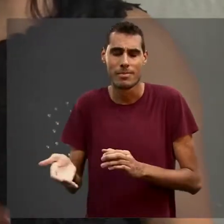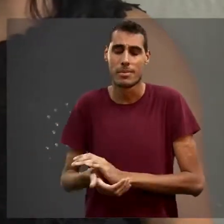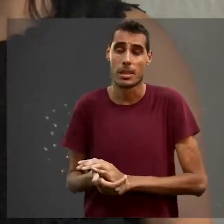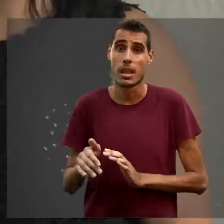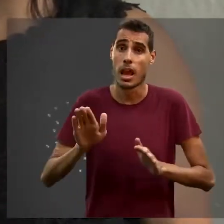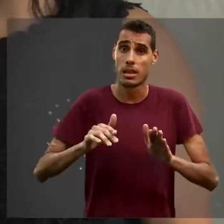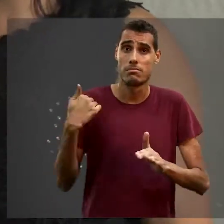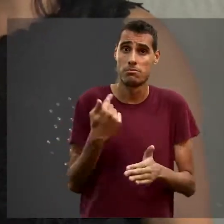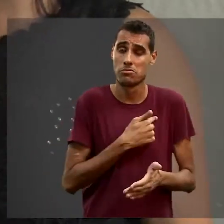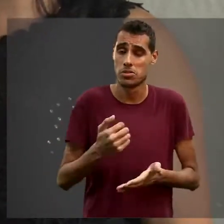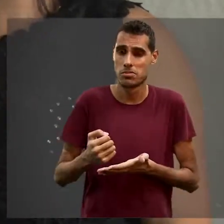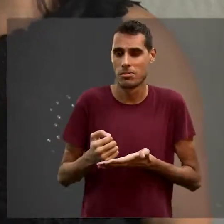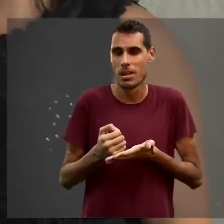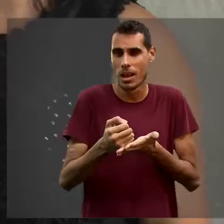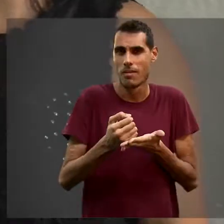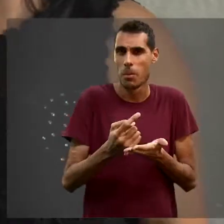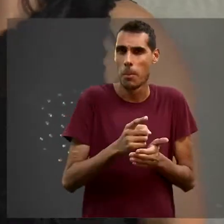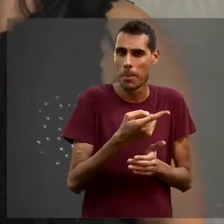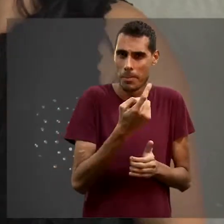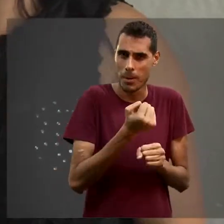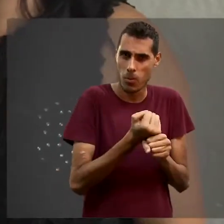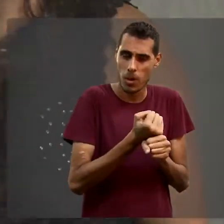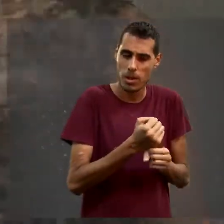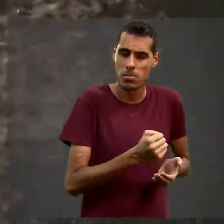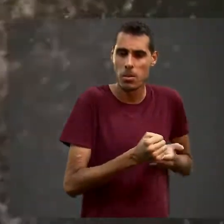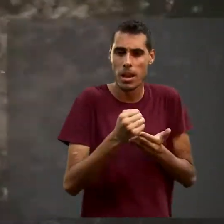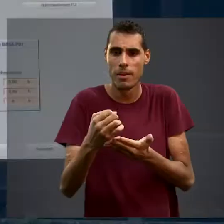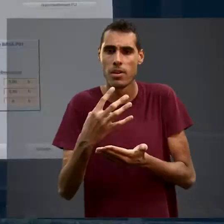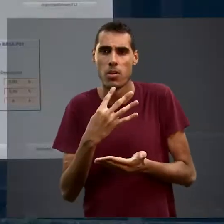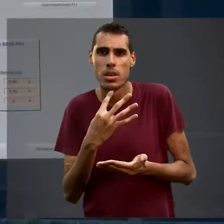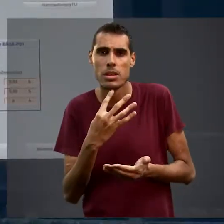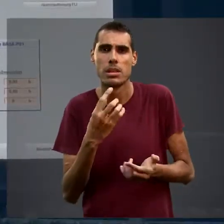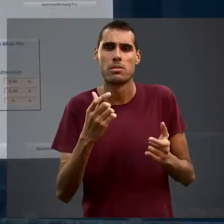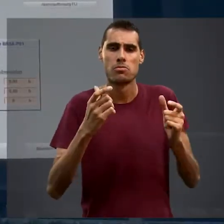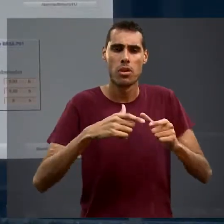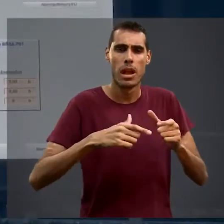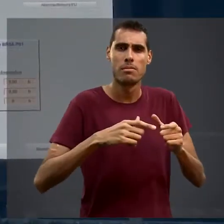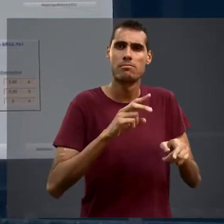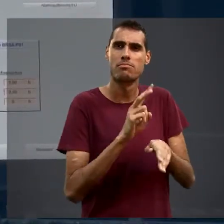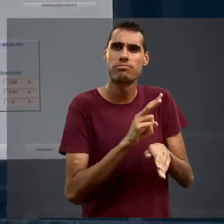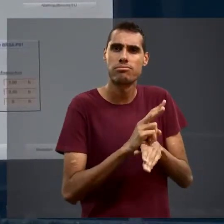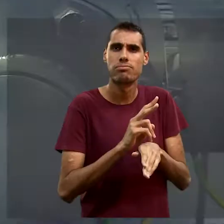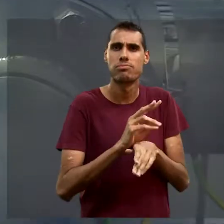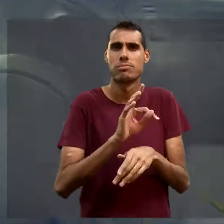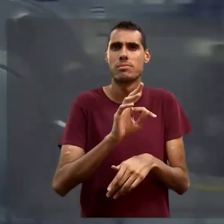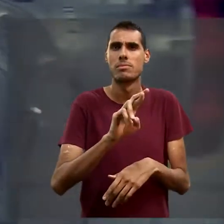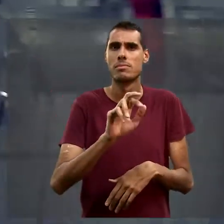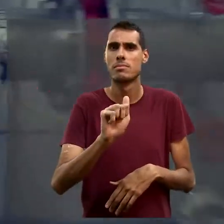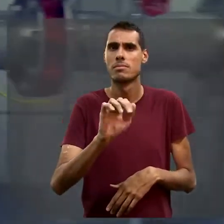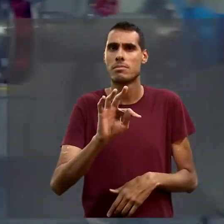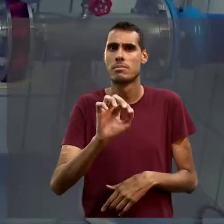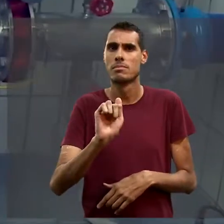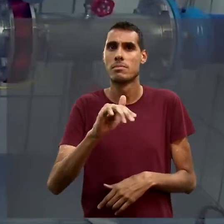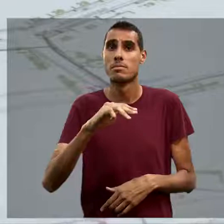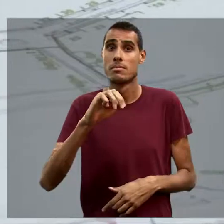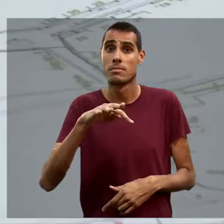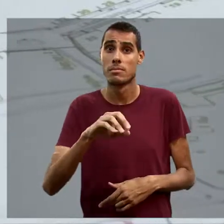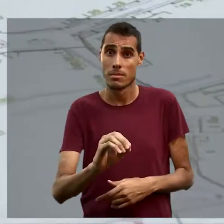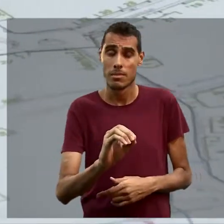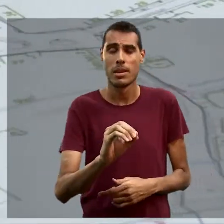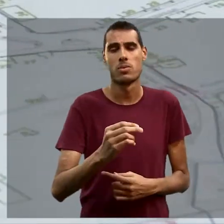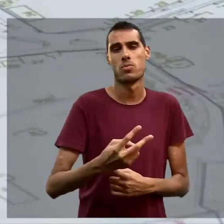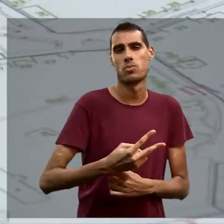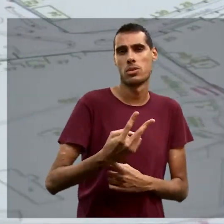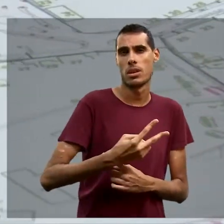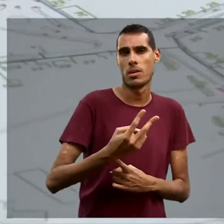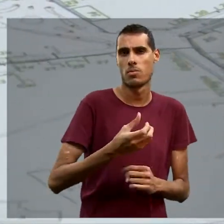leva os alunos no primeiro ano para estar conhecendo estação de tratamento. No segundo semestre, a gente